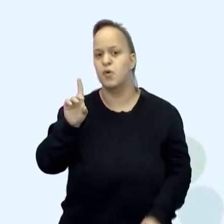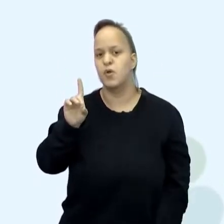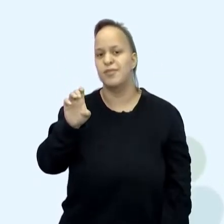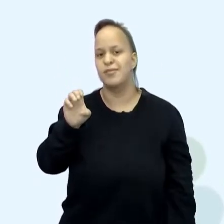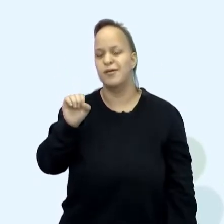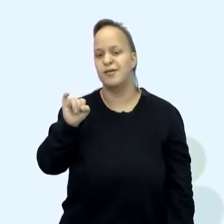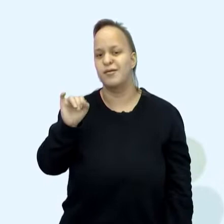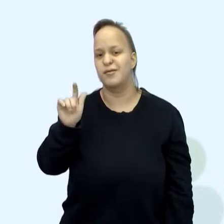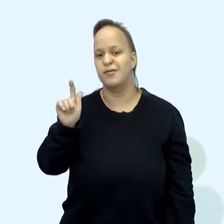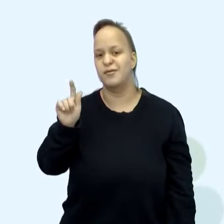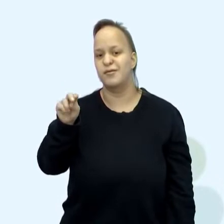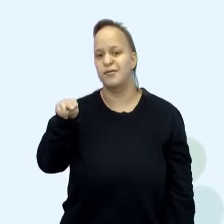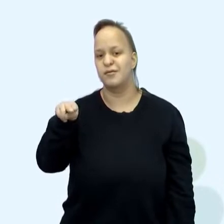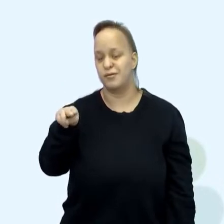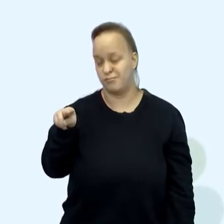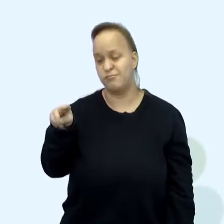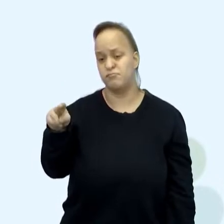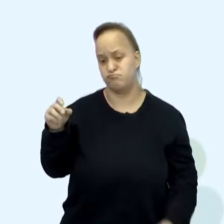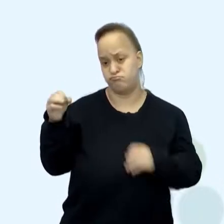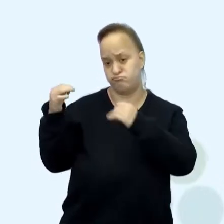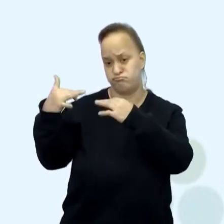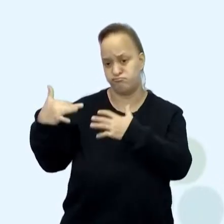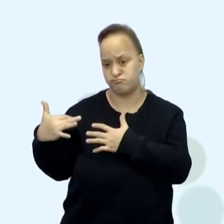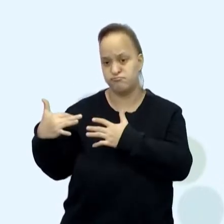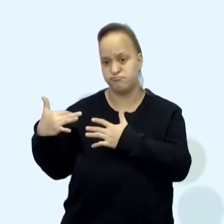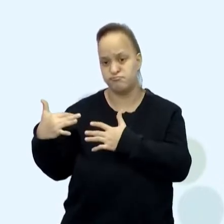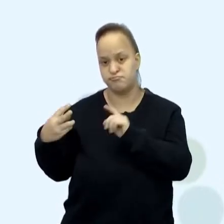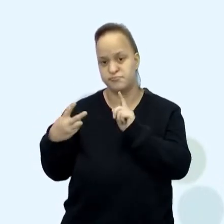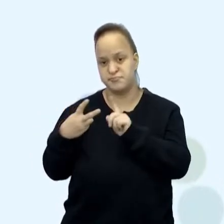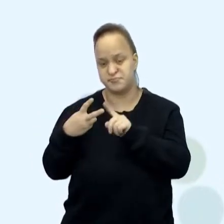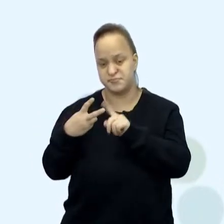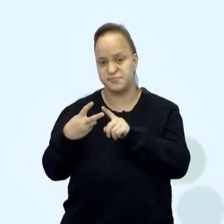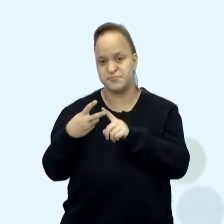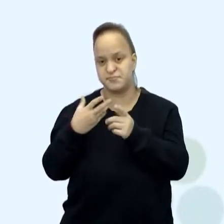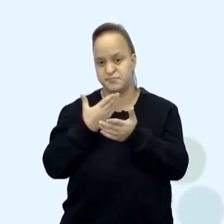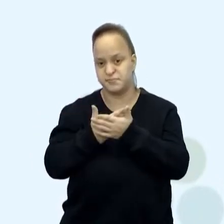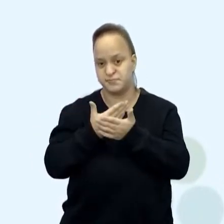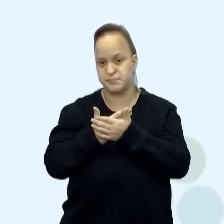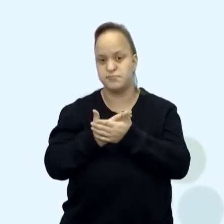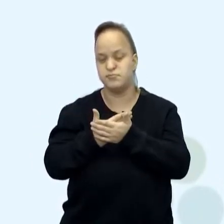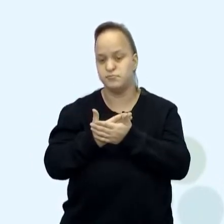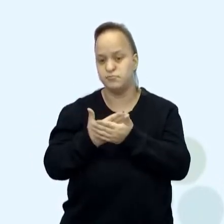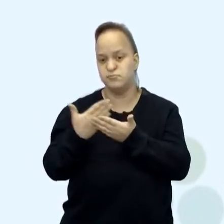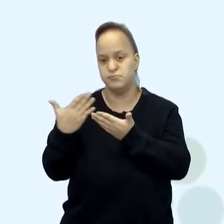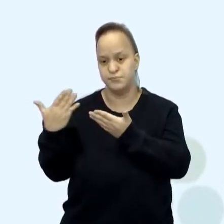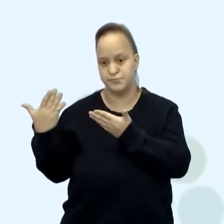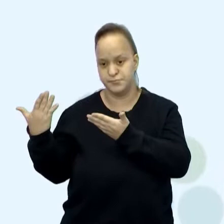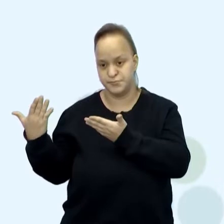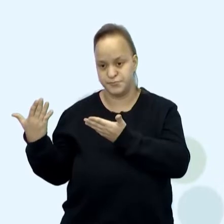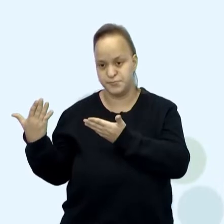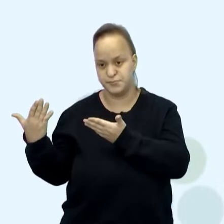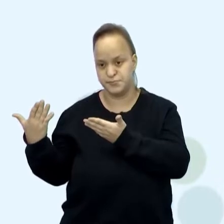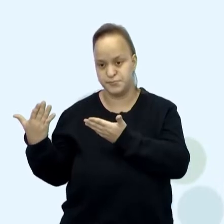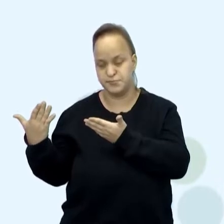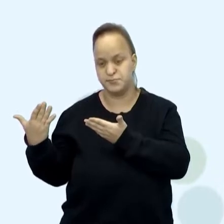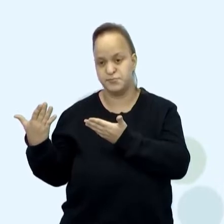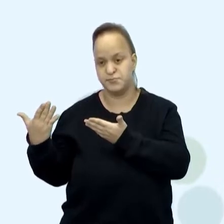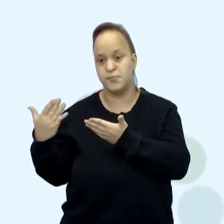é o design. Na aula 2, falamos sobre design thinking, que falamos sobre isso